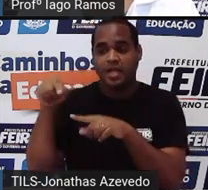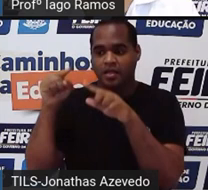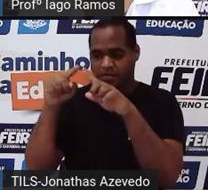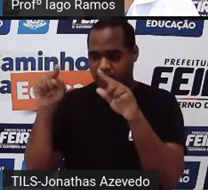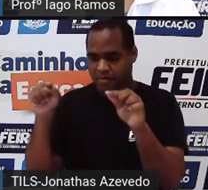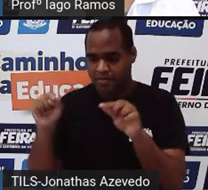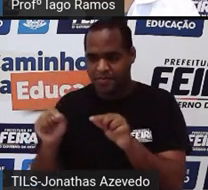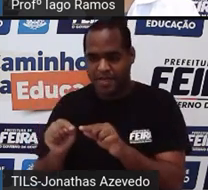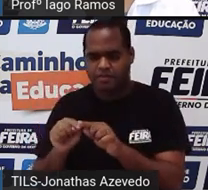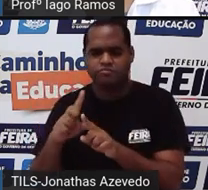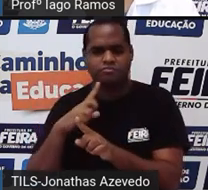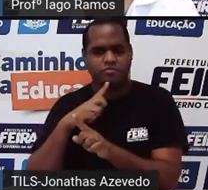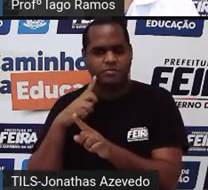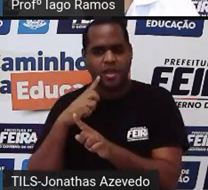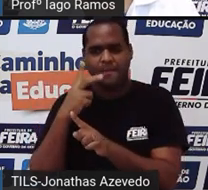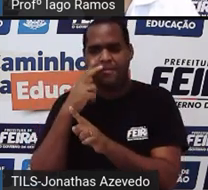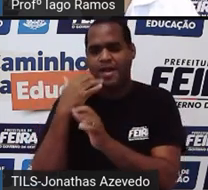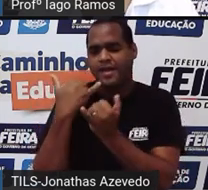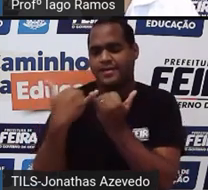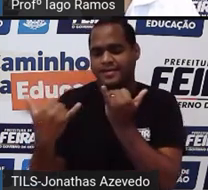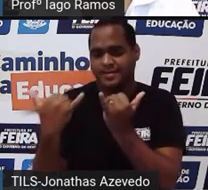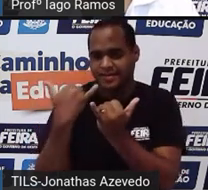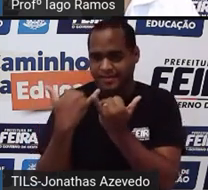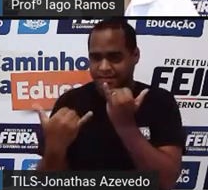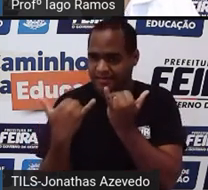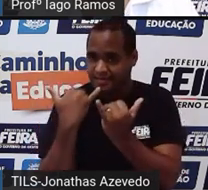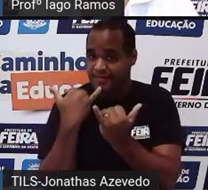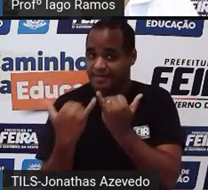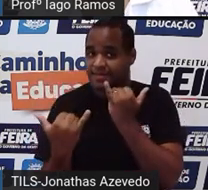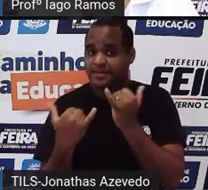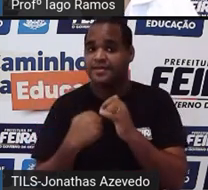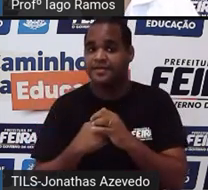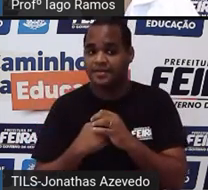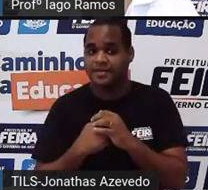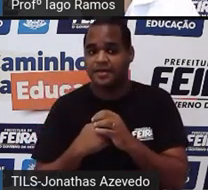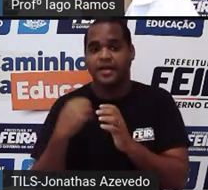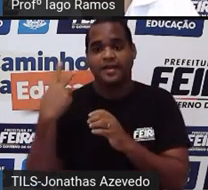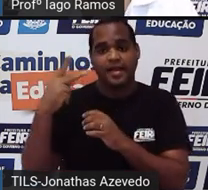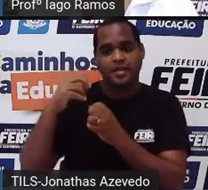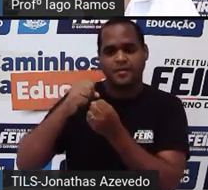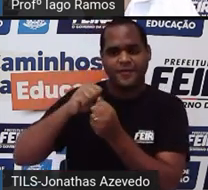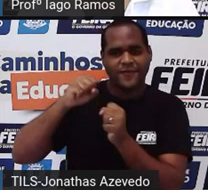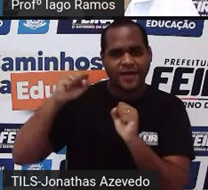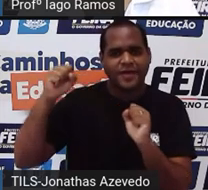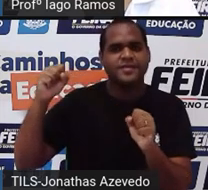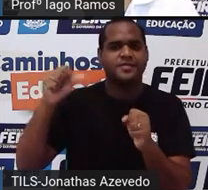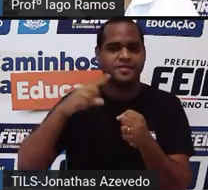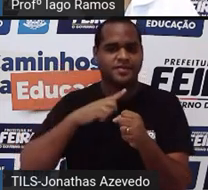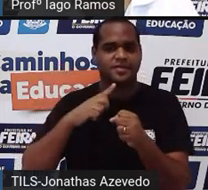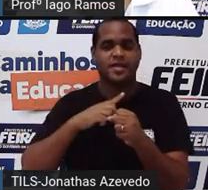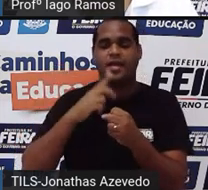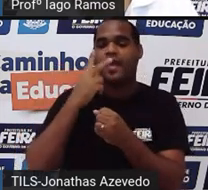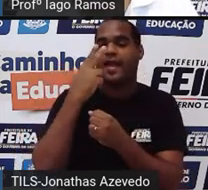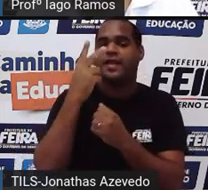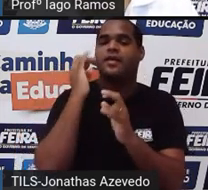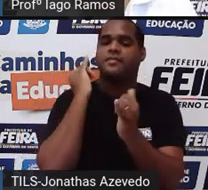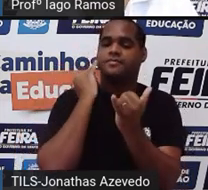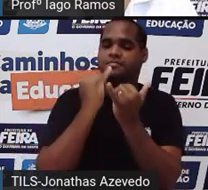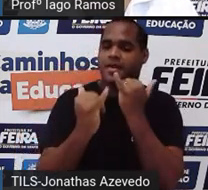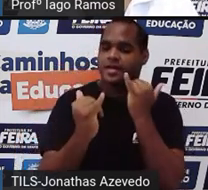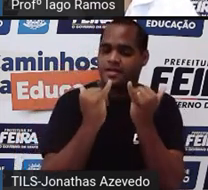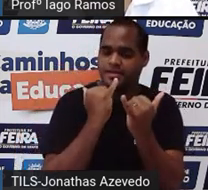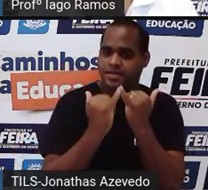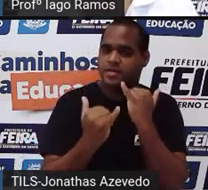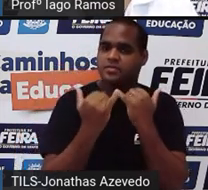acontecendo é uma semelhança. Essa figura maior é semelhante a essa